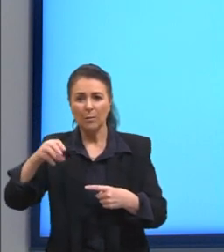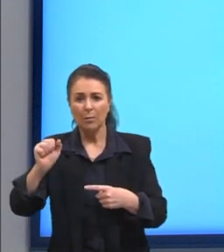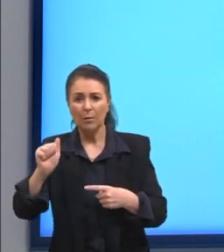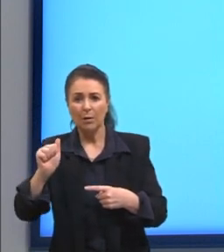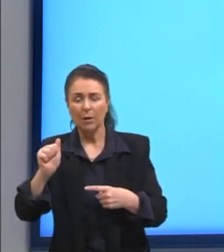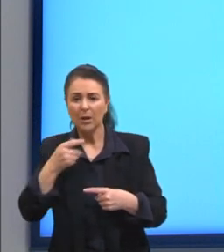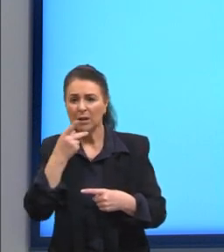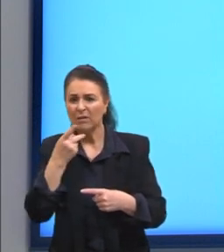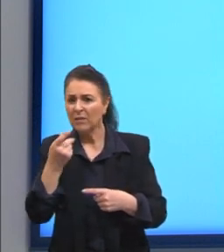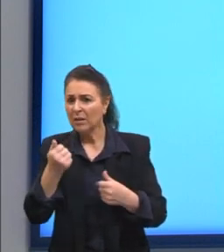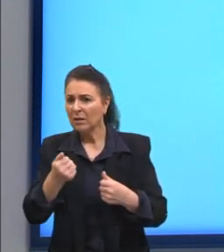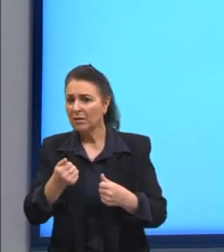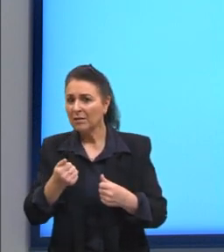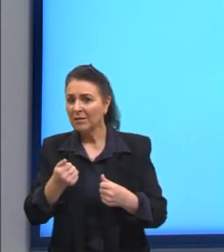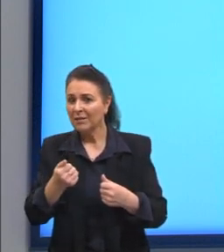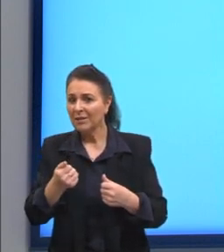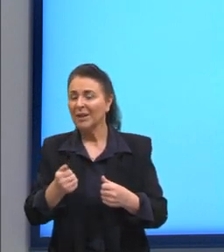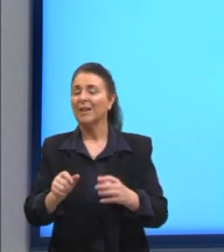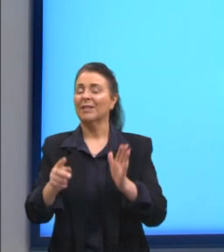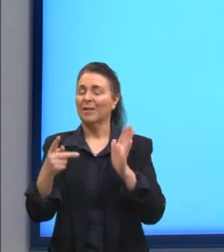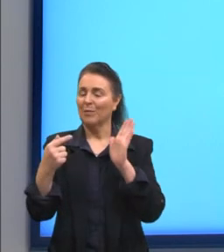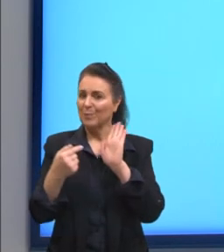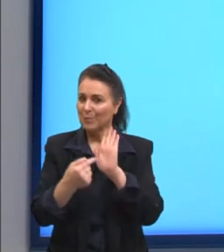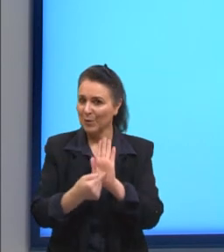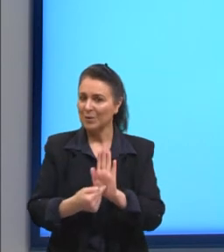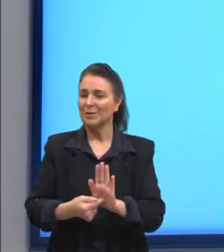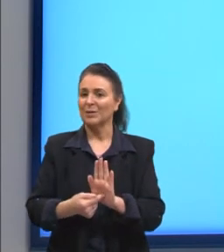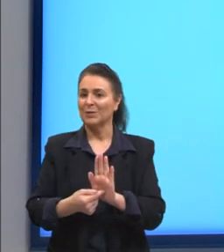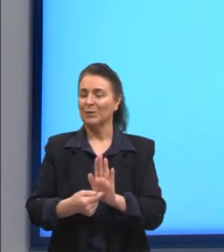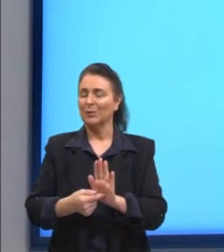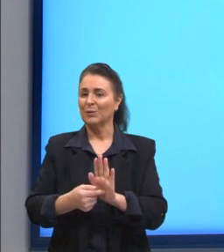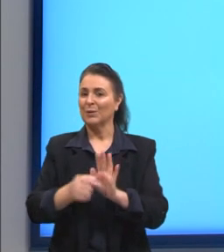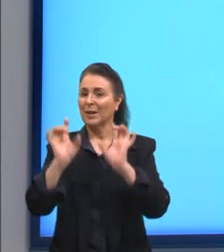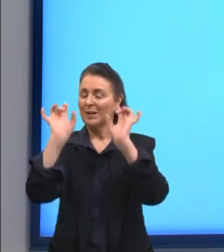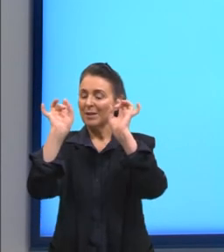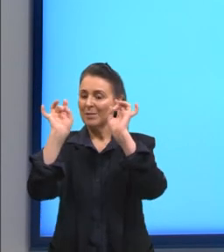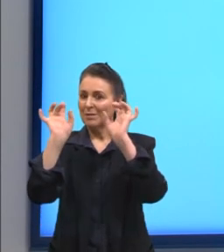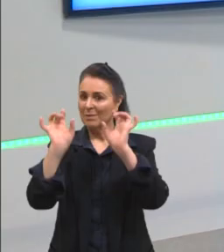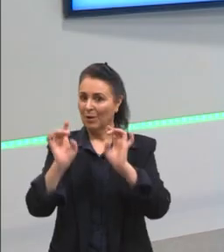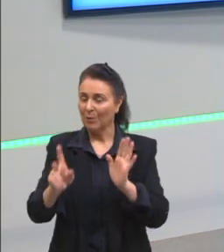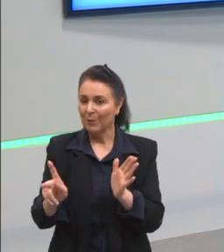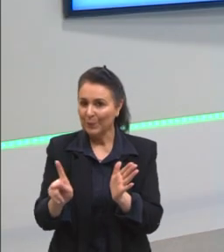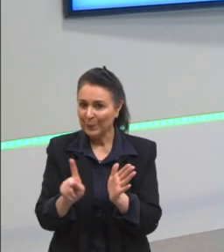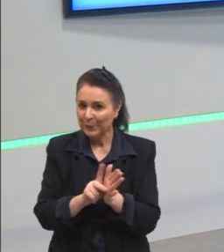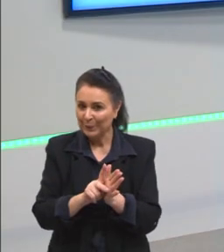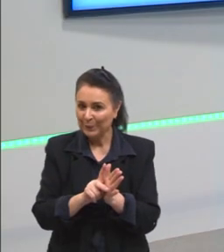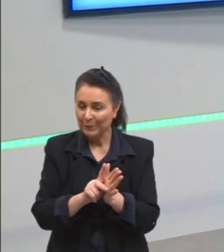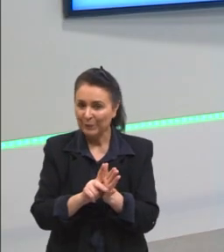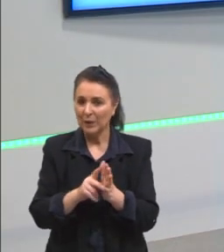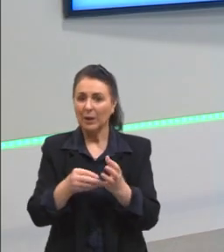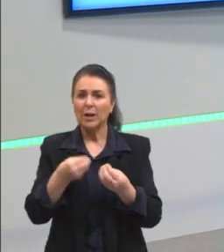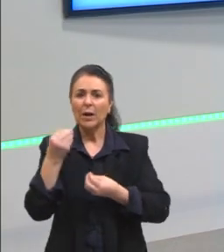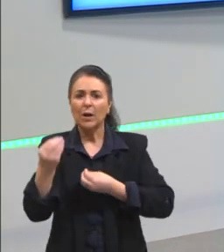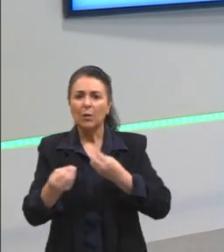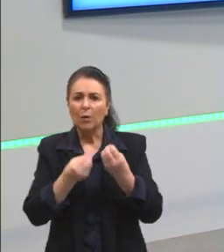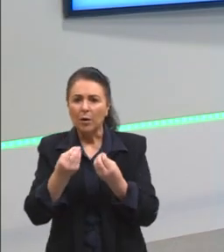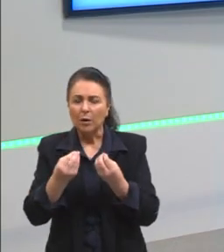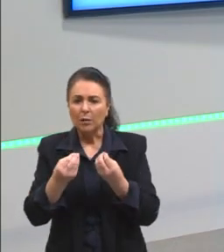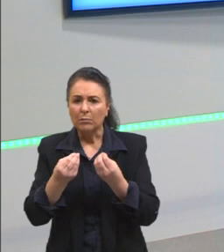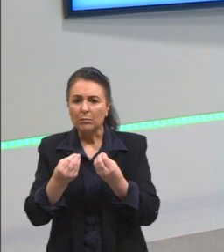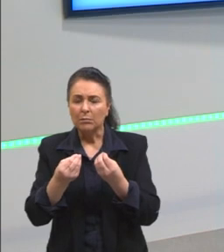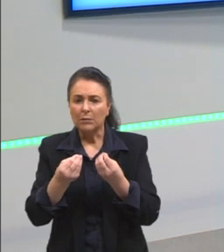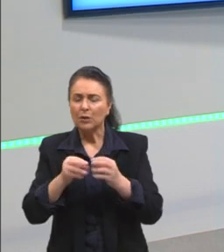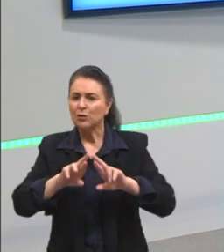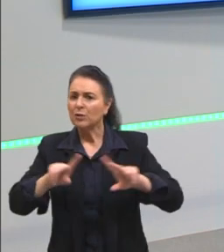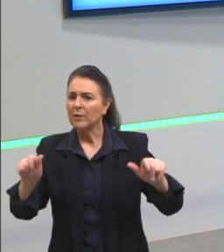um resumo ali especificativo. Bom, como é que eu vou diferenciar o nosso aposto do nosso adjunto